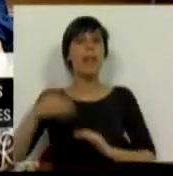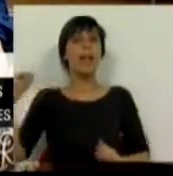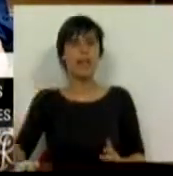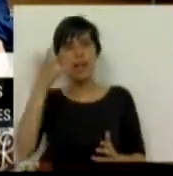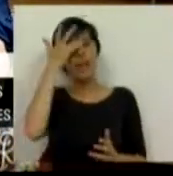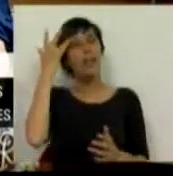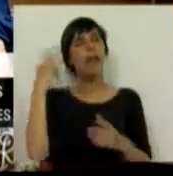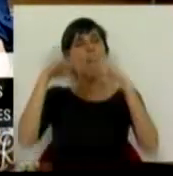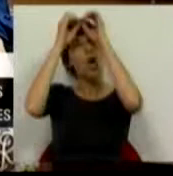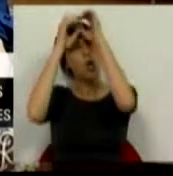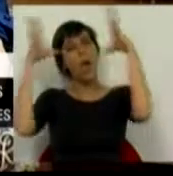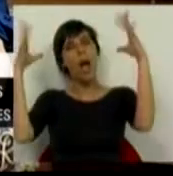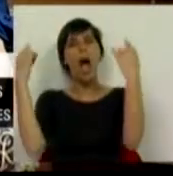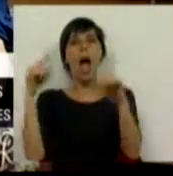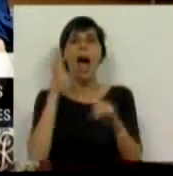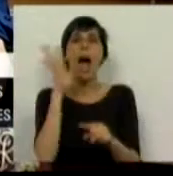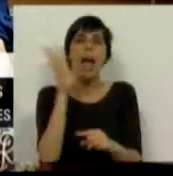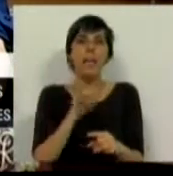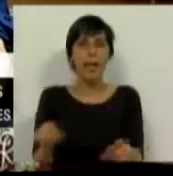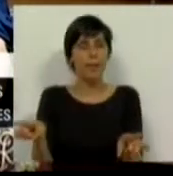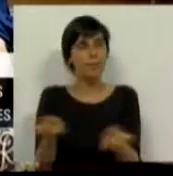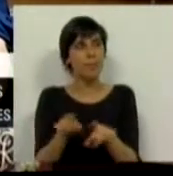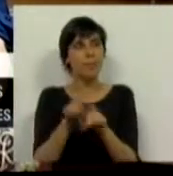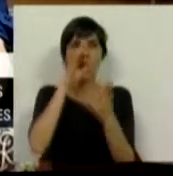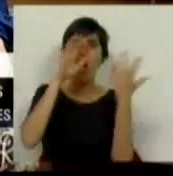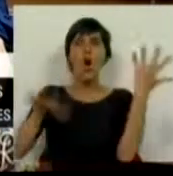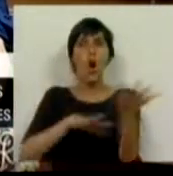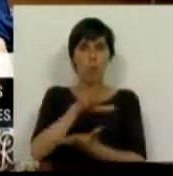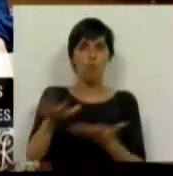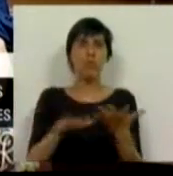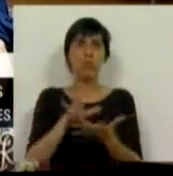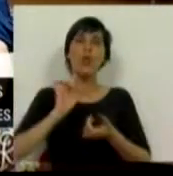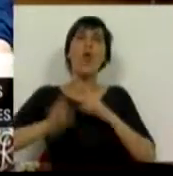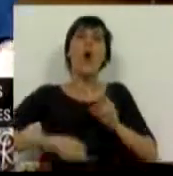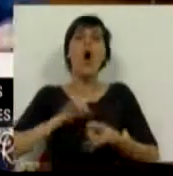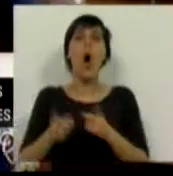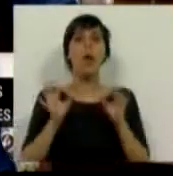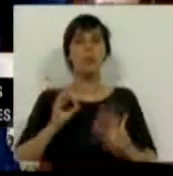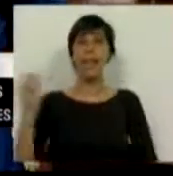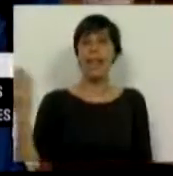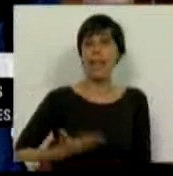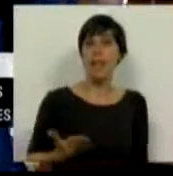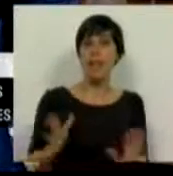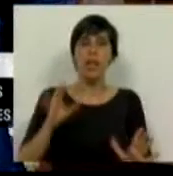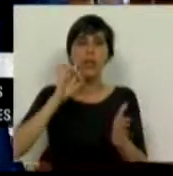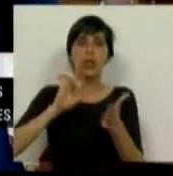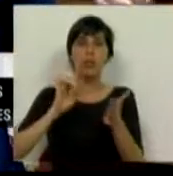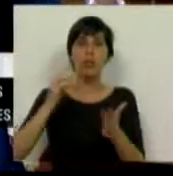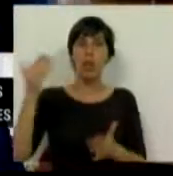há uma concepção que tende a transformar e a confundir aquilo que são direitos